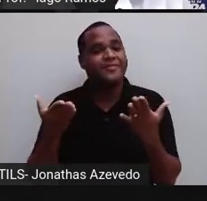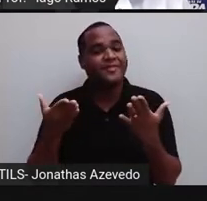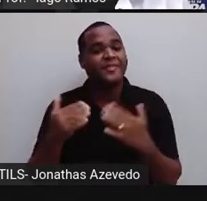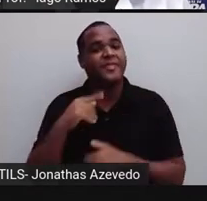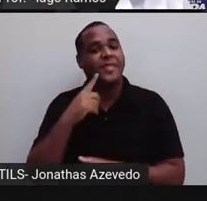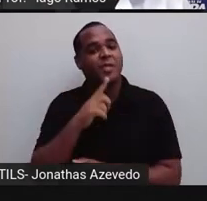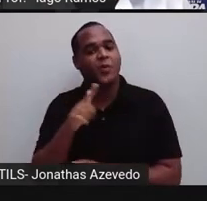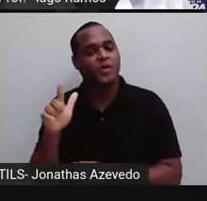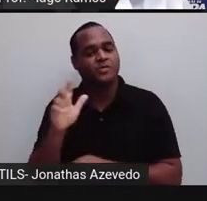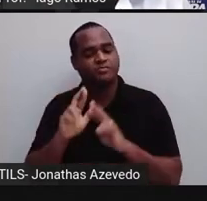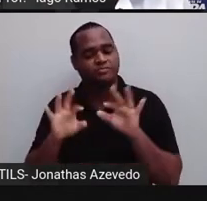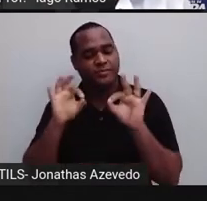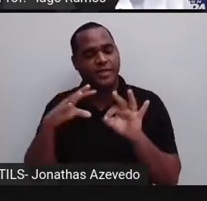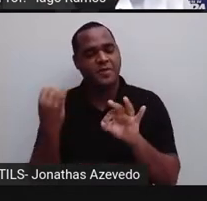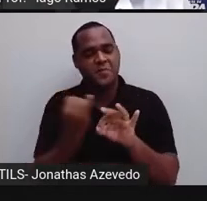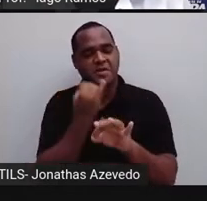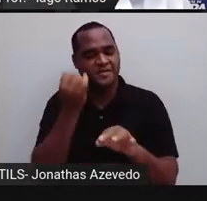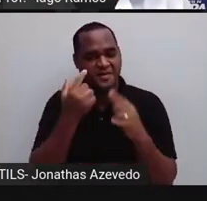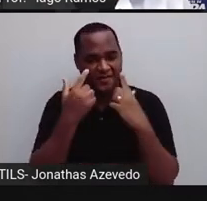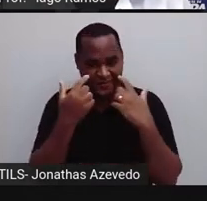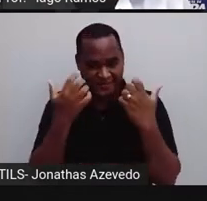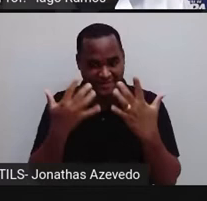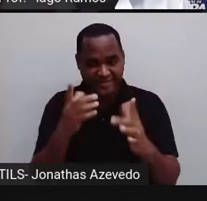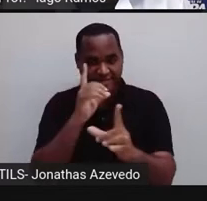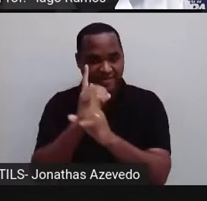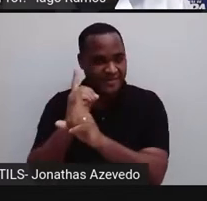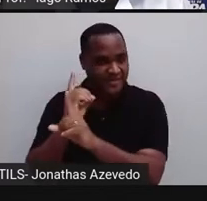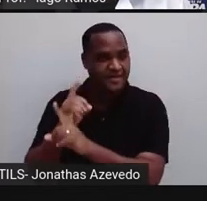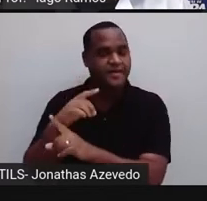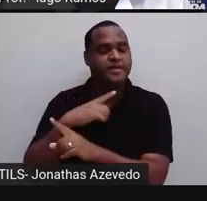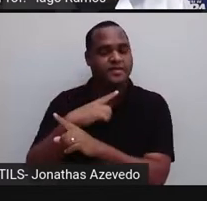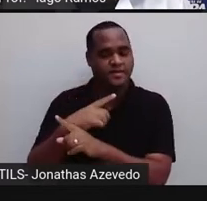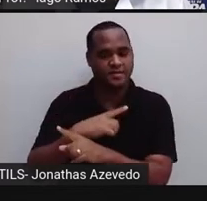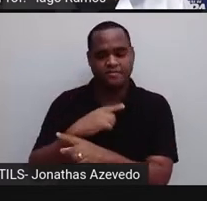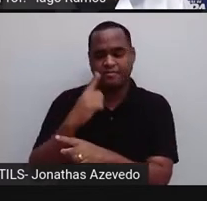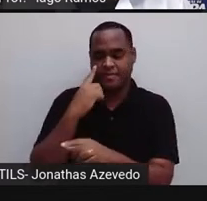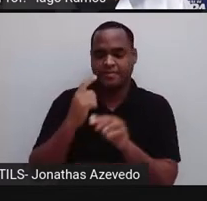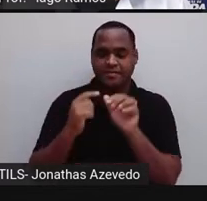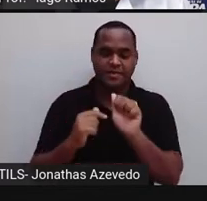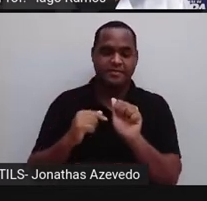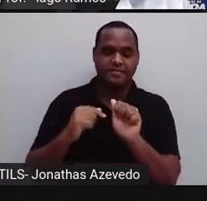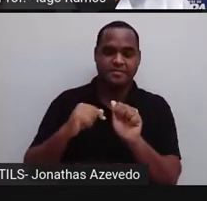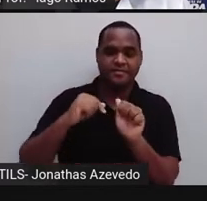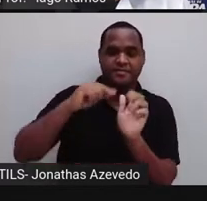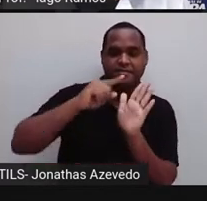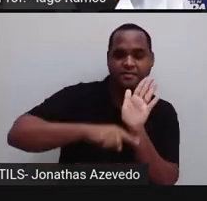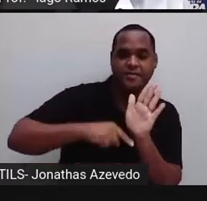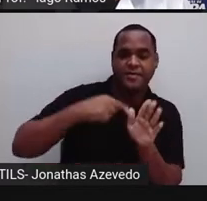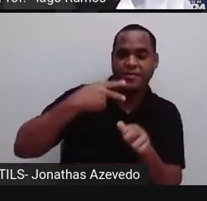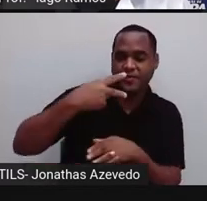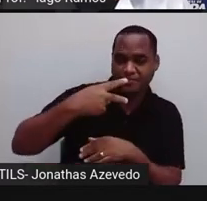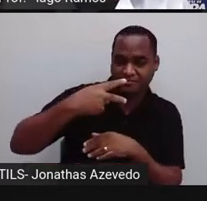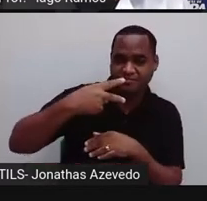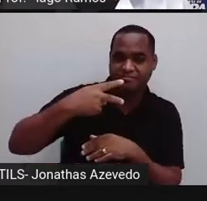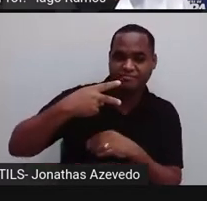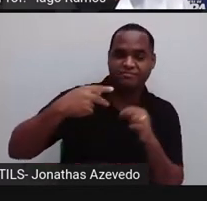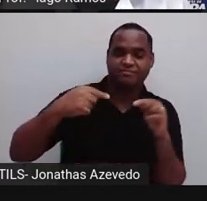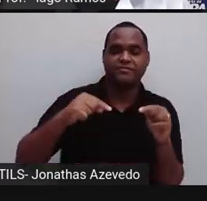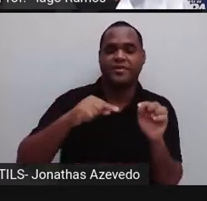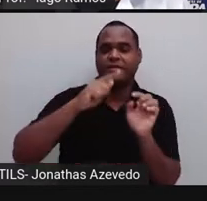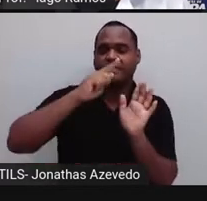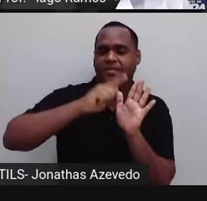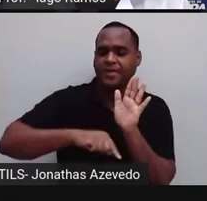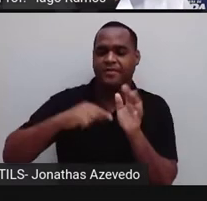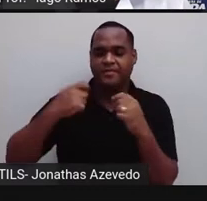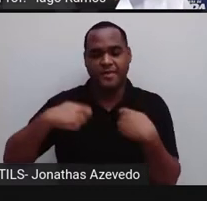resultado importante que a gente viu é quando a gente tem uma potência de expoente negativo, tá? Para calcular essa potência,